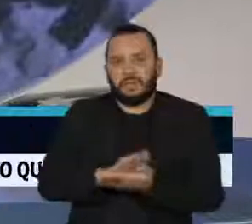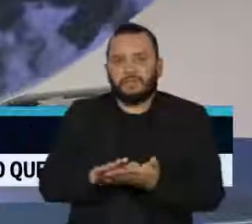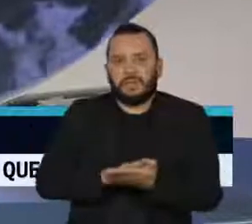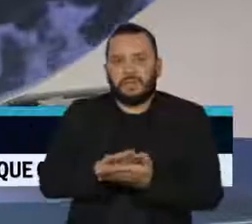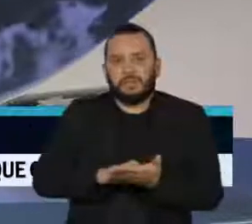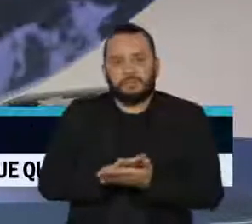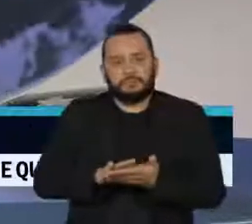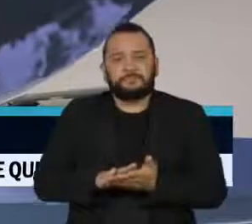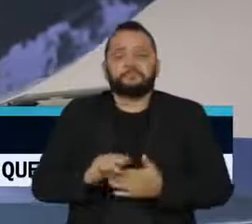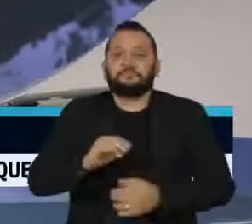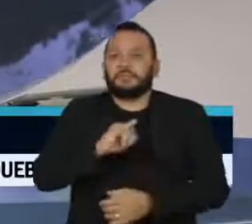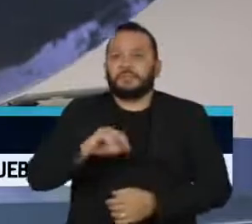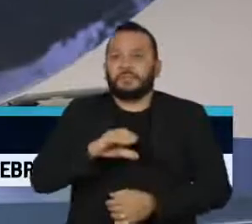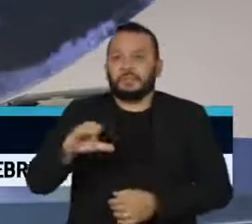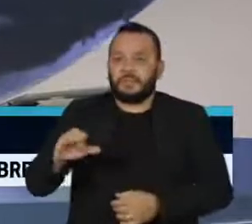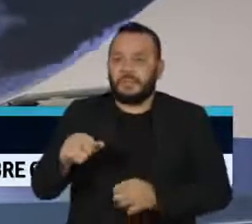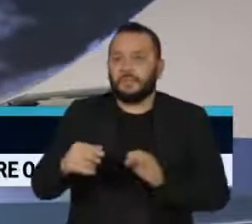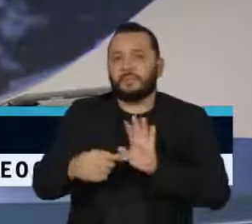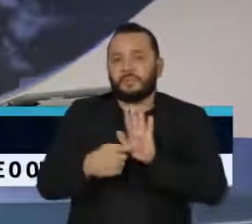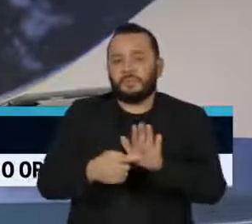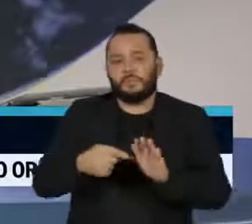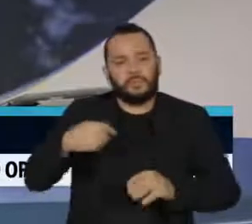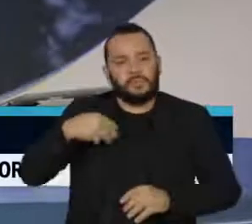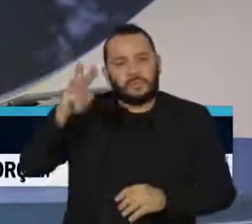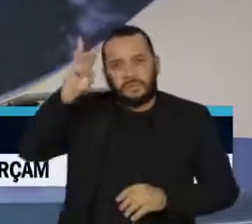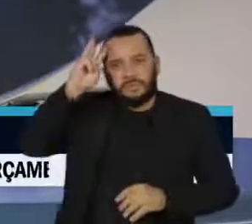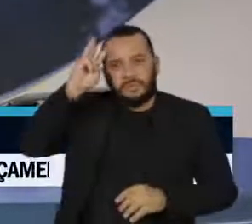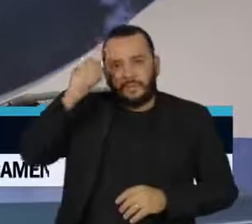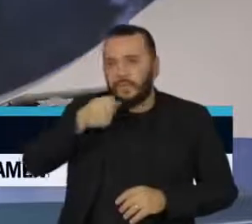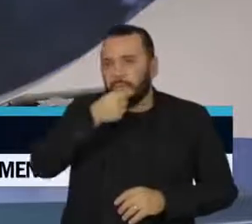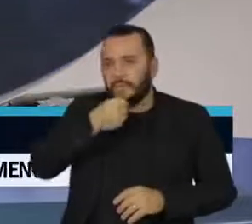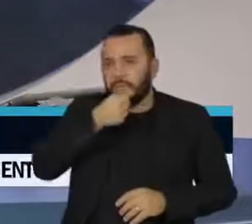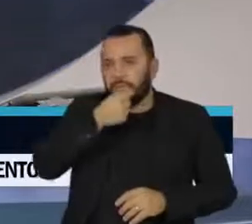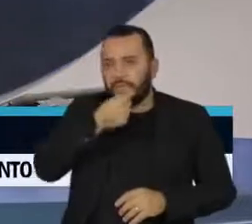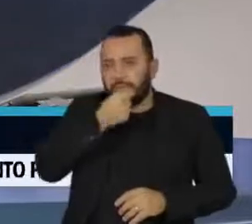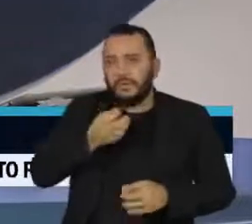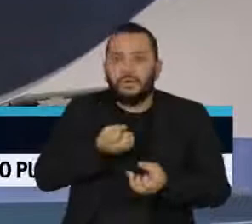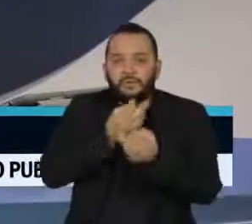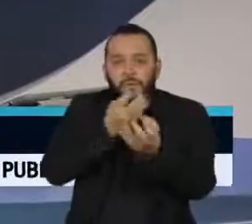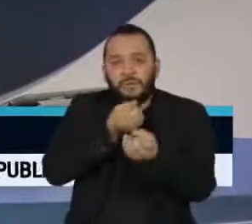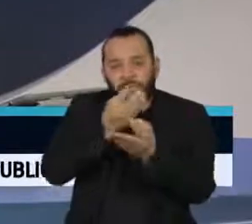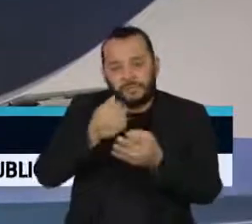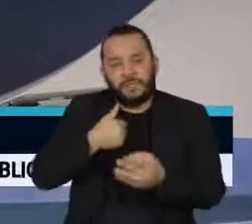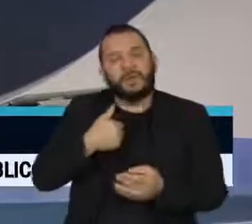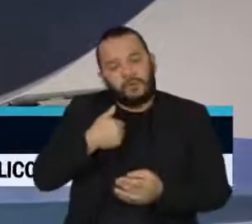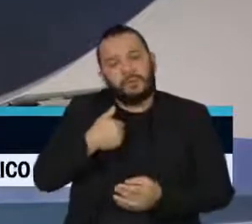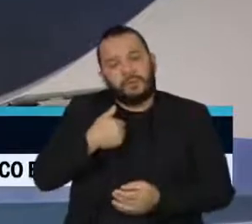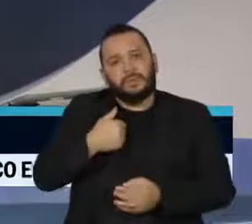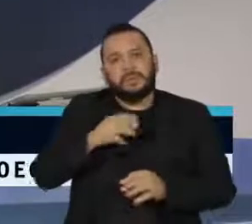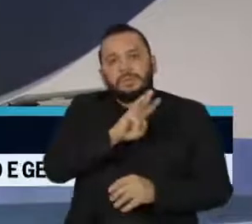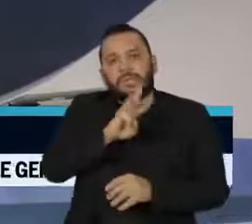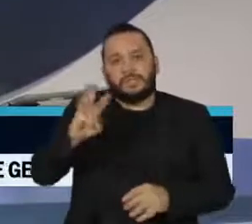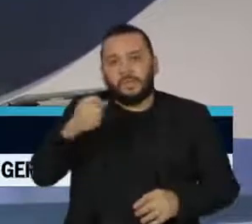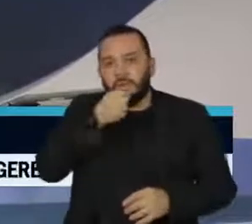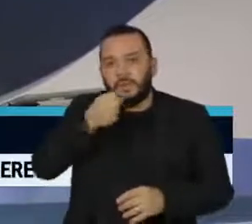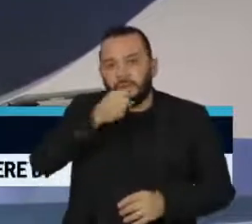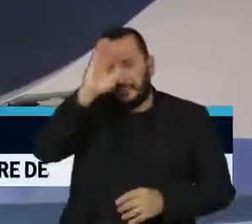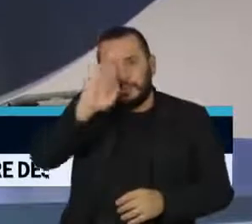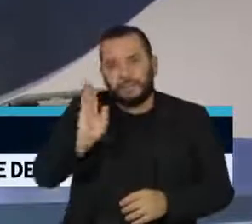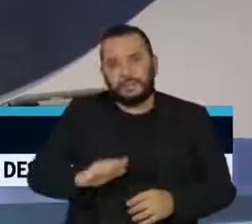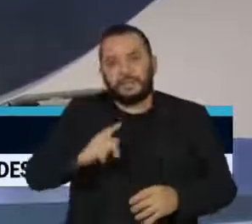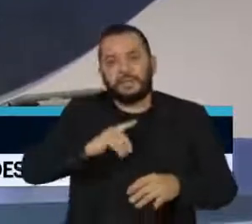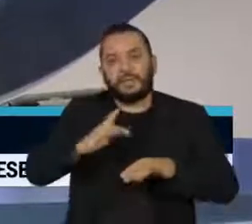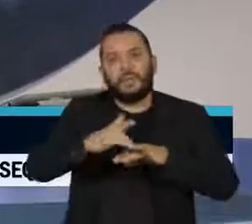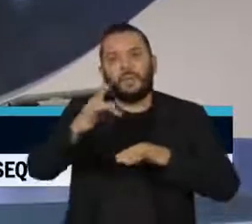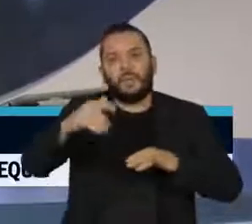O Jornal da Cultura exibiu na última terça-feira uma reportagem mostrando uma informação do site Repórter Brasil que revelou o uso de ouro